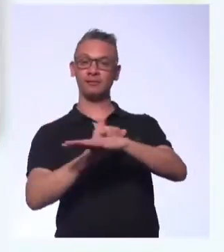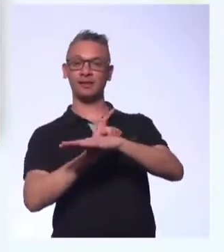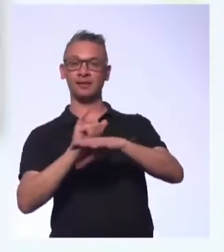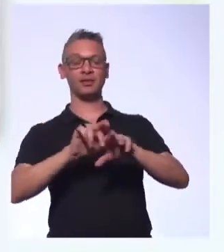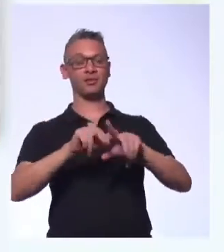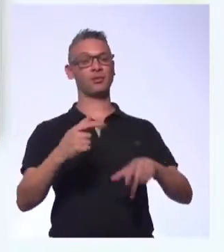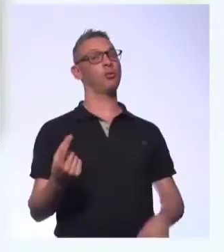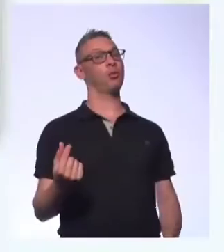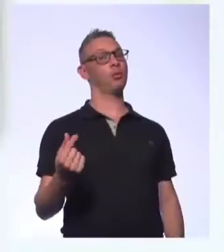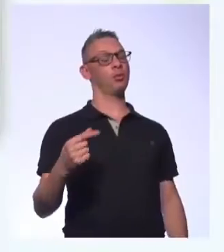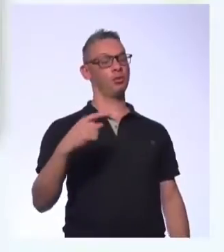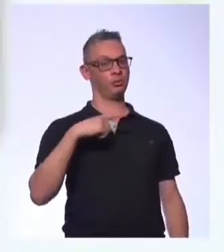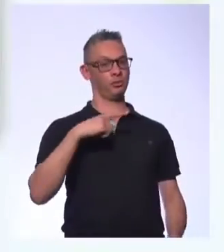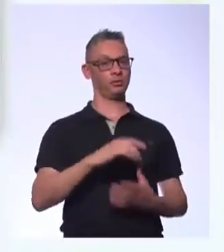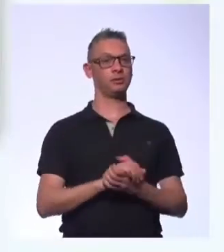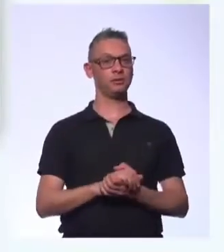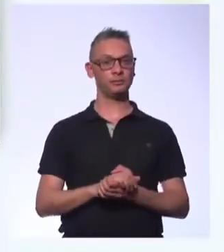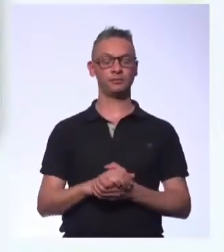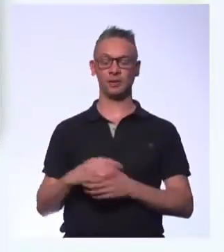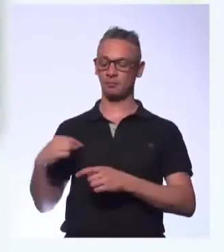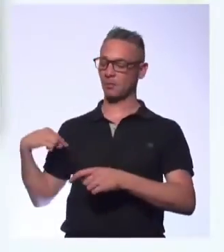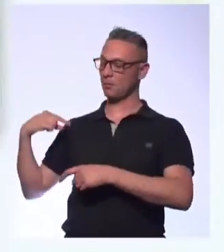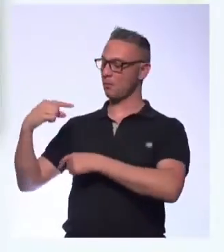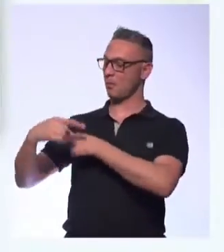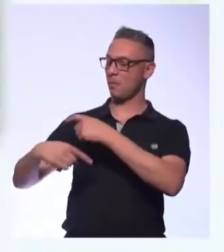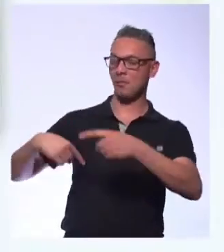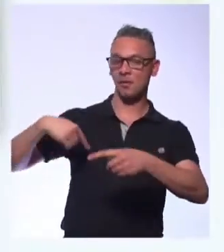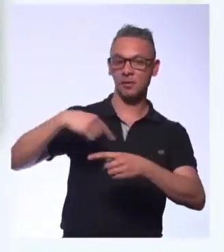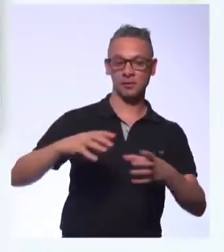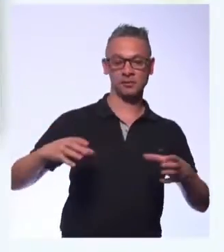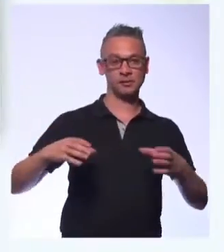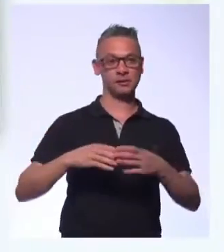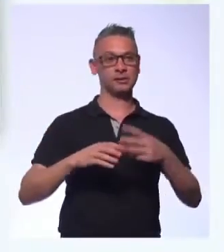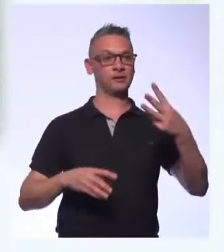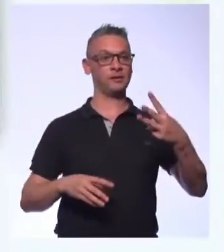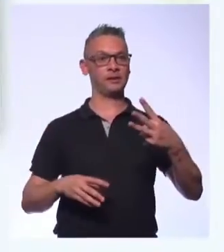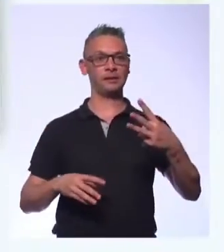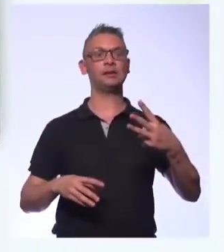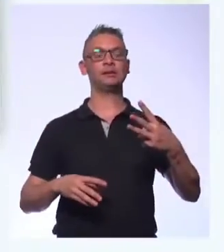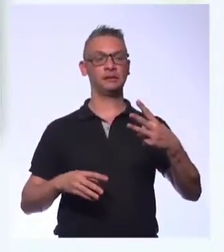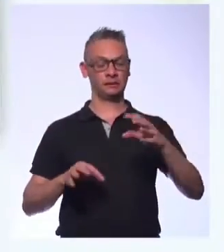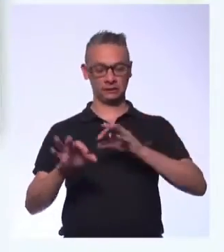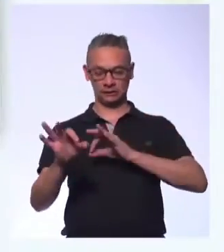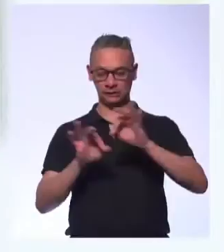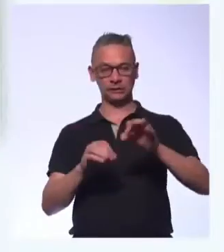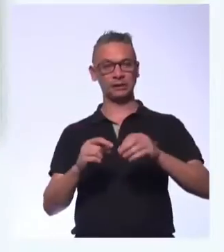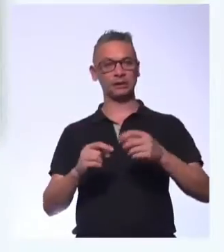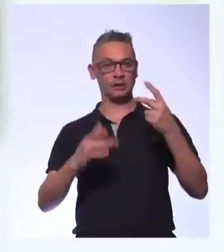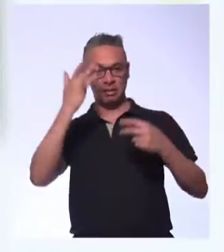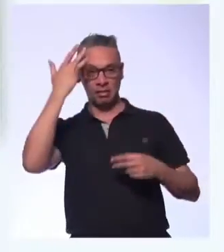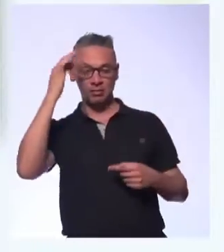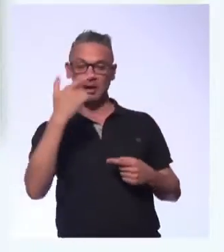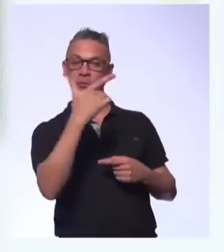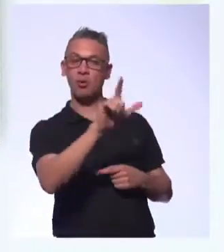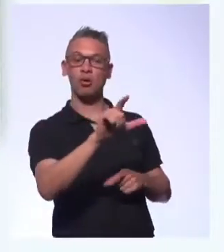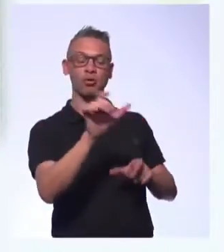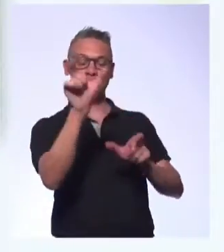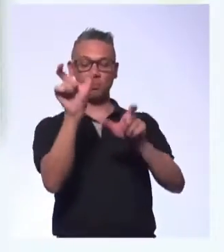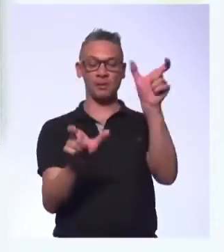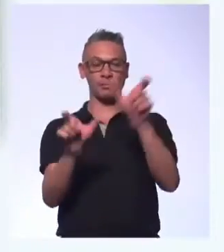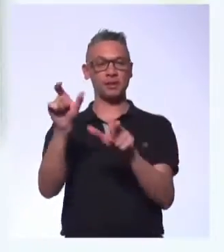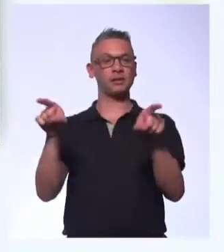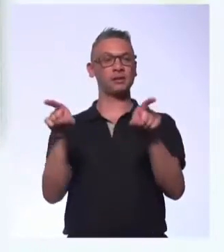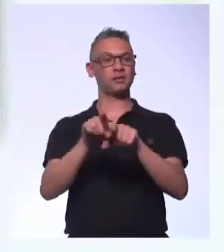dinheiro. Quando as três gerações se encontram no mercado de trabalho, dá um nó danado. Porque um não sabe que o outro tem um modelo mental